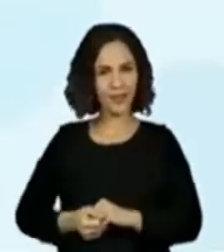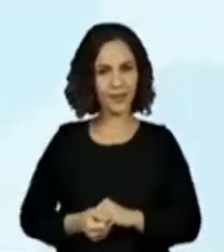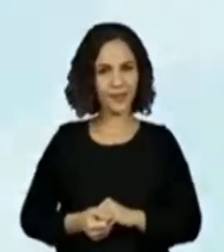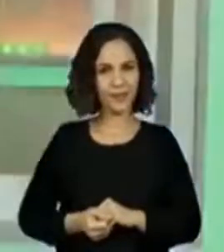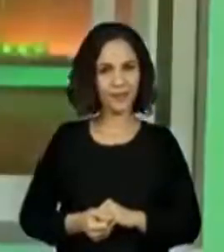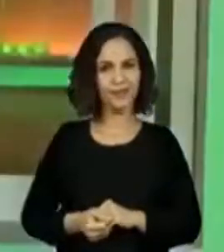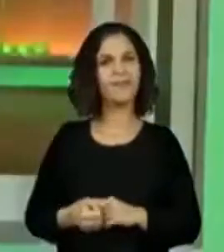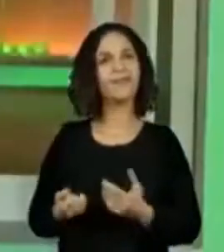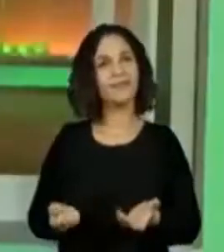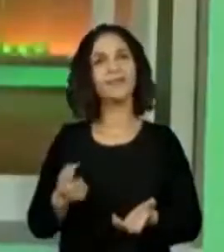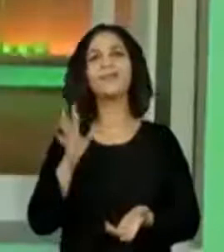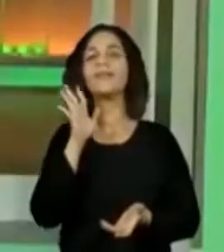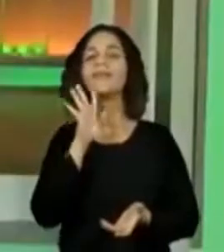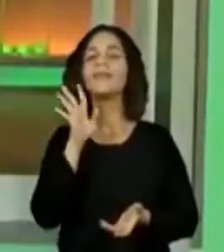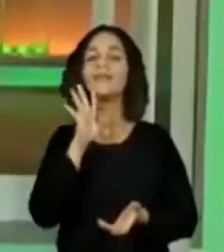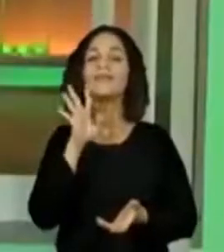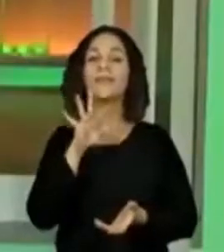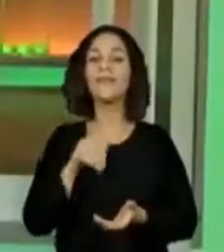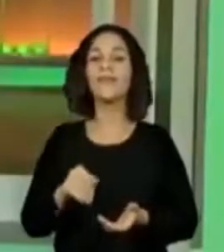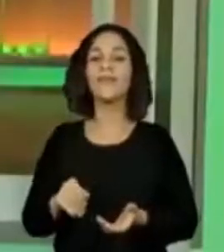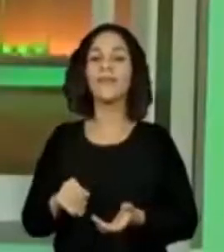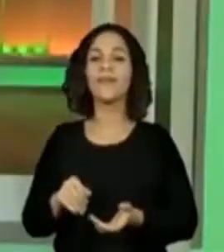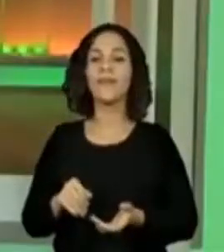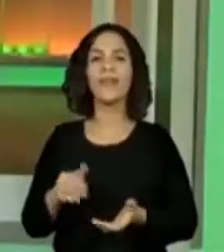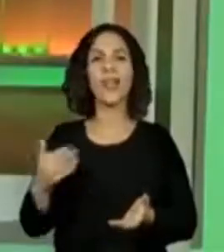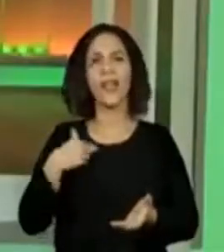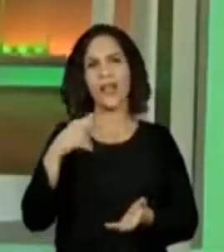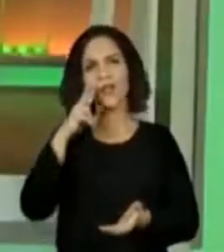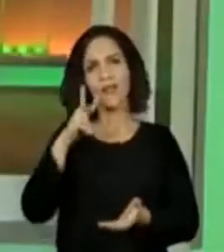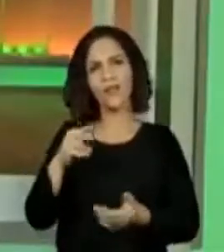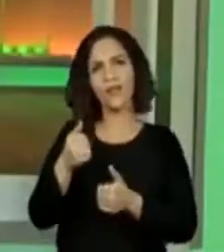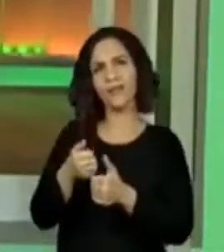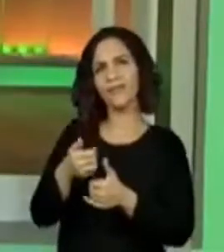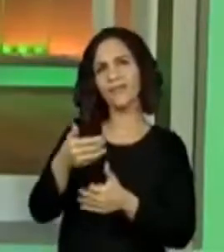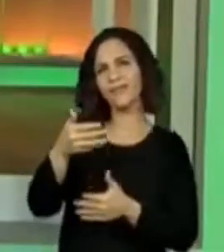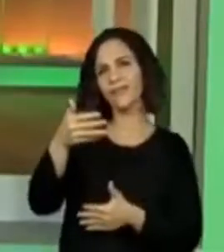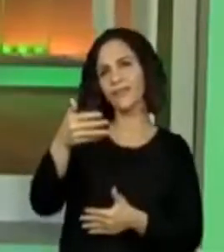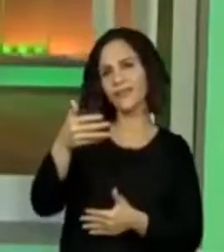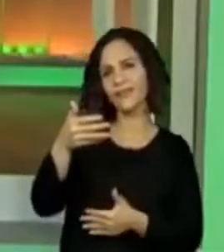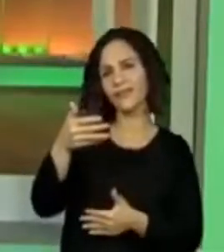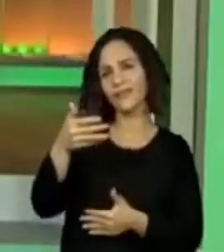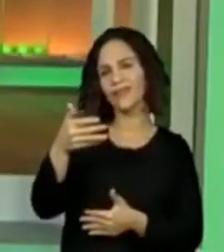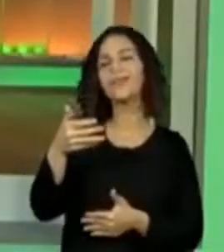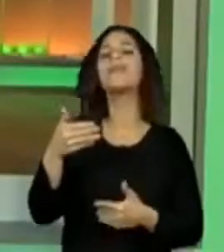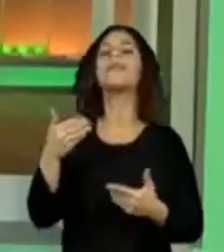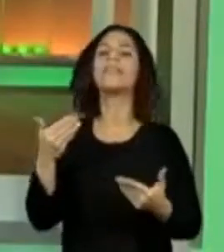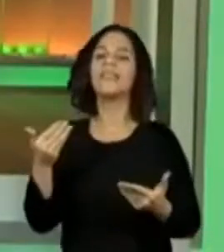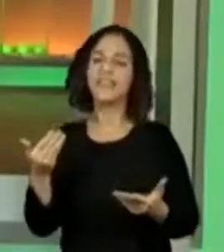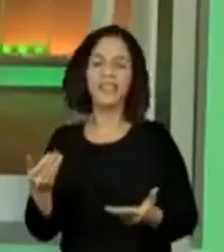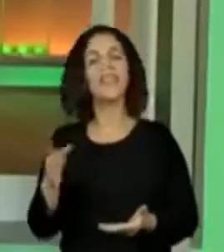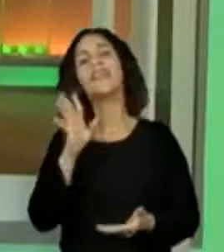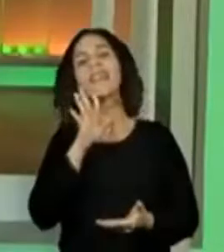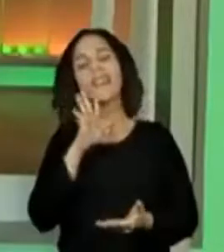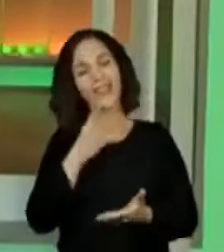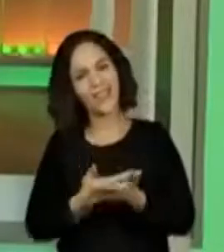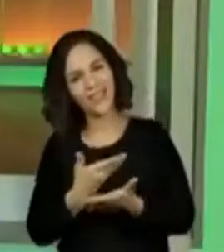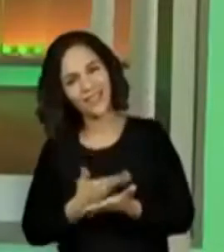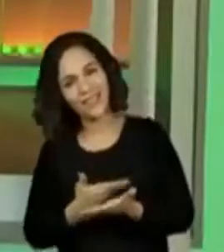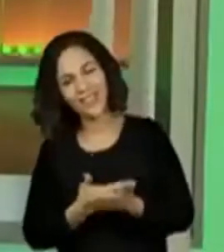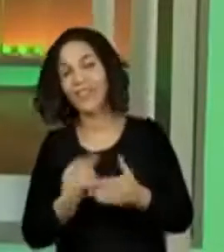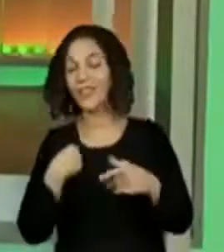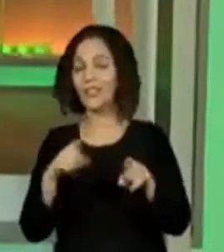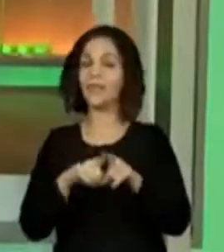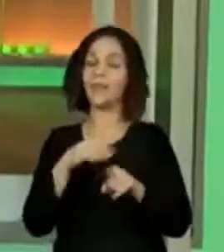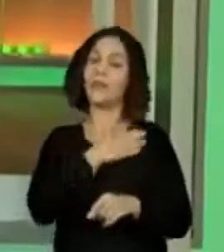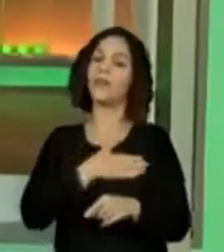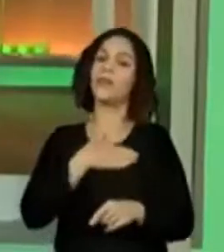Muito legal. Eu estou vendo aqui... Eu Ah, muito legal. Não vai. Obrigada. Foi legal a aula, né? Eu também